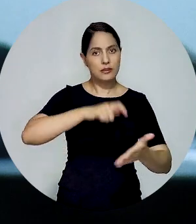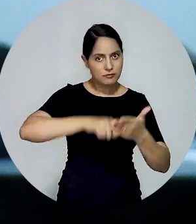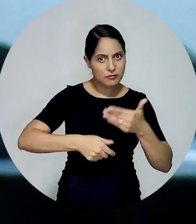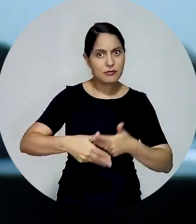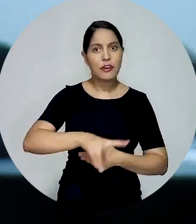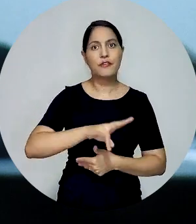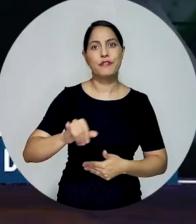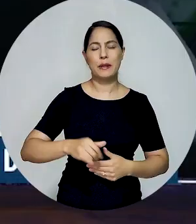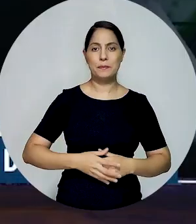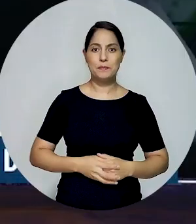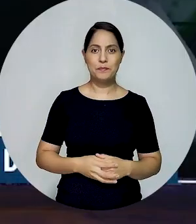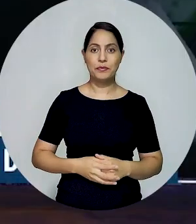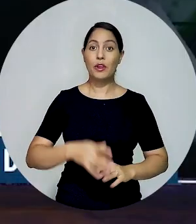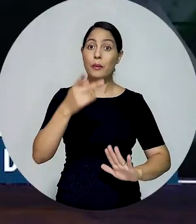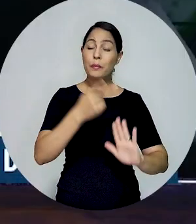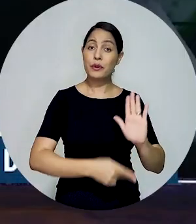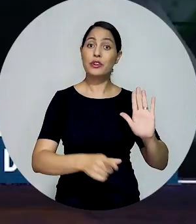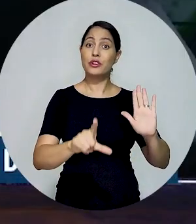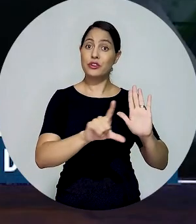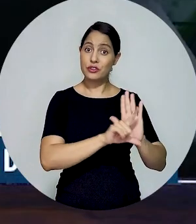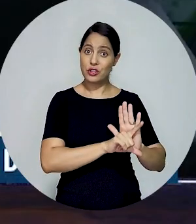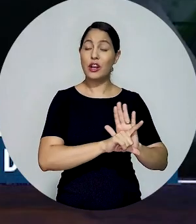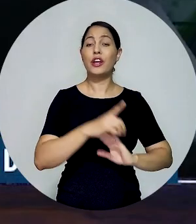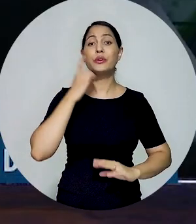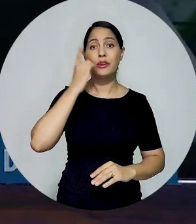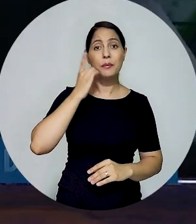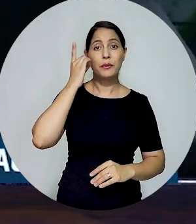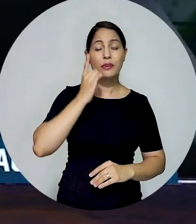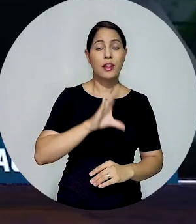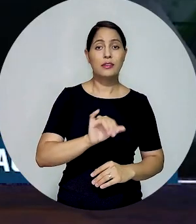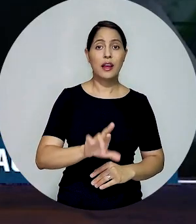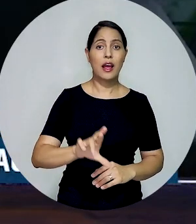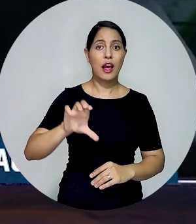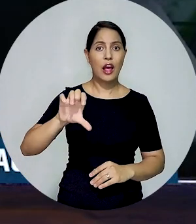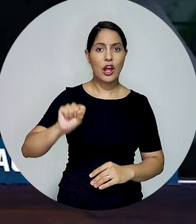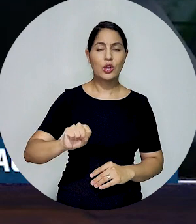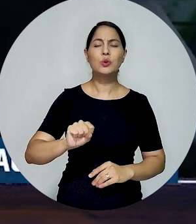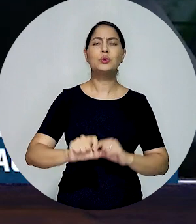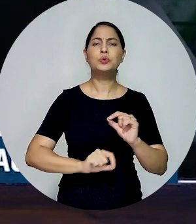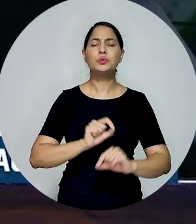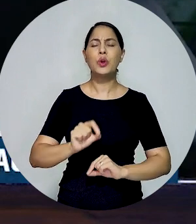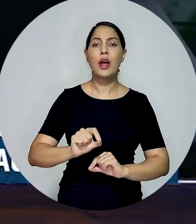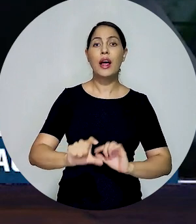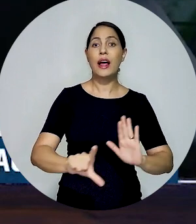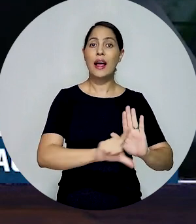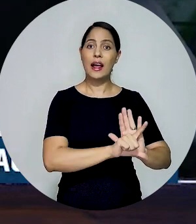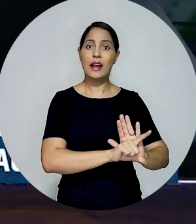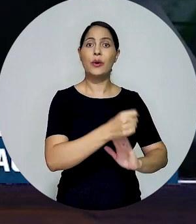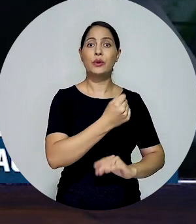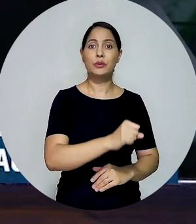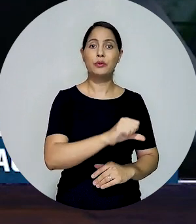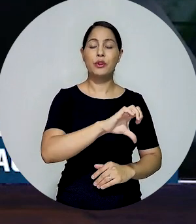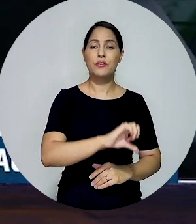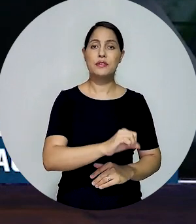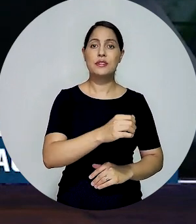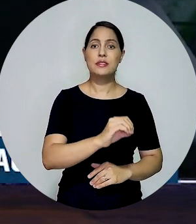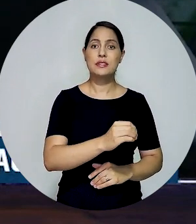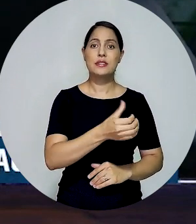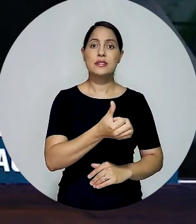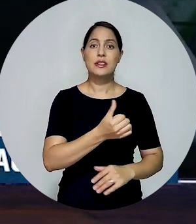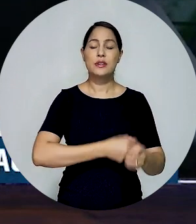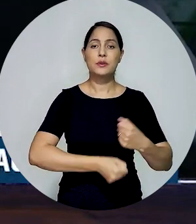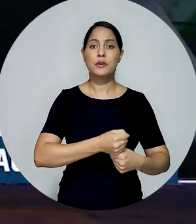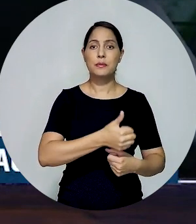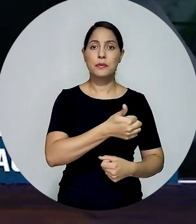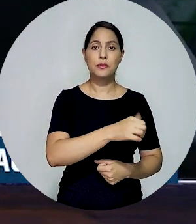sanção presidencial. O 3.528, de 2019, do deputado Carlos Bizerra, que altera o artigo 6º da Lei nº 8.906, de